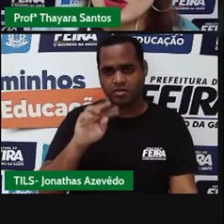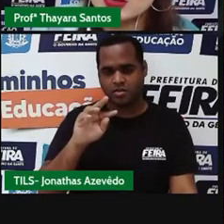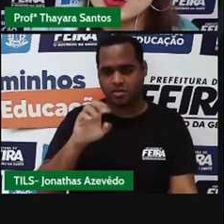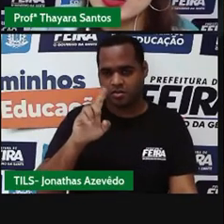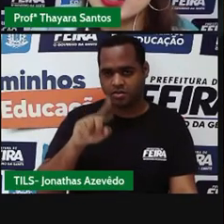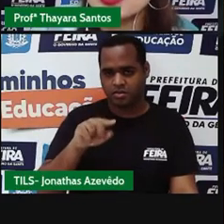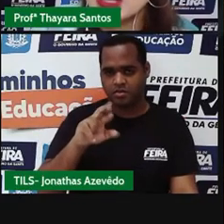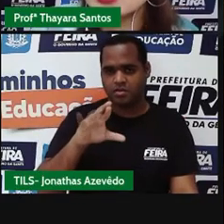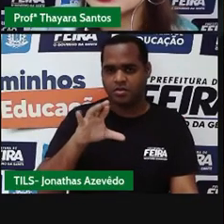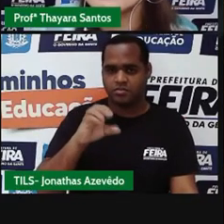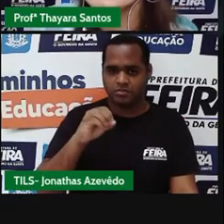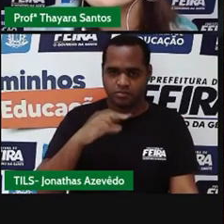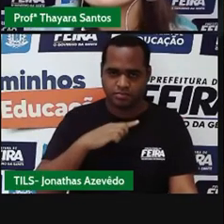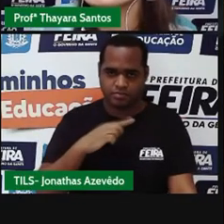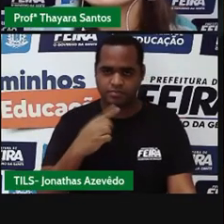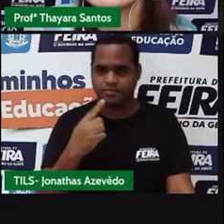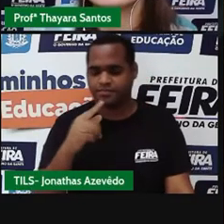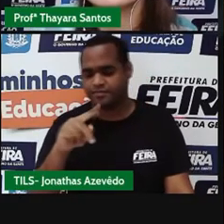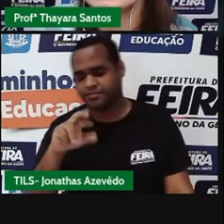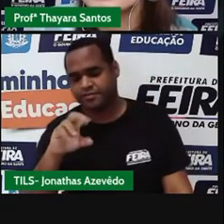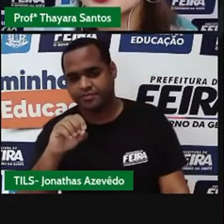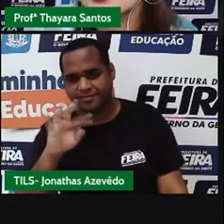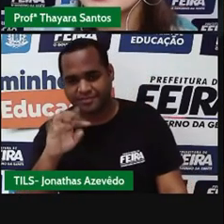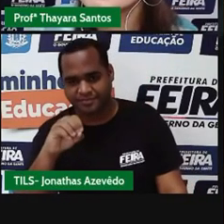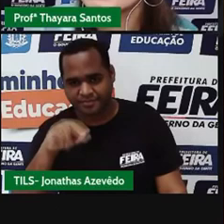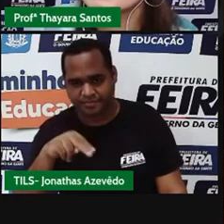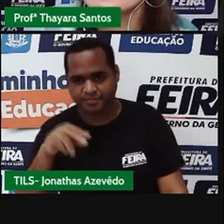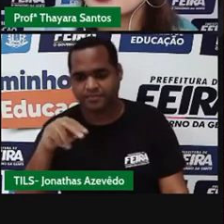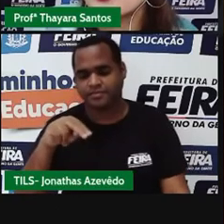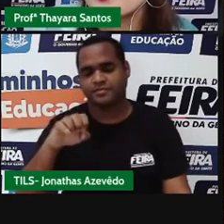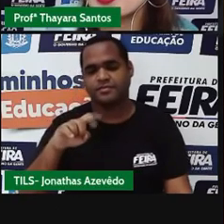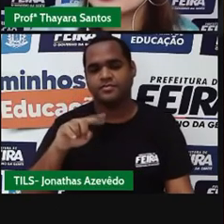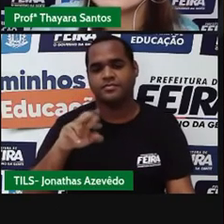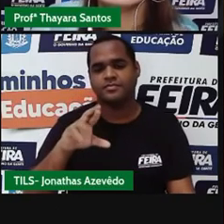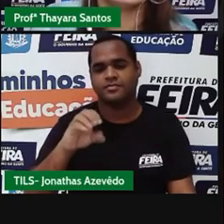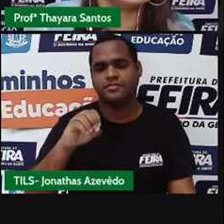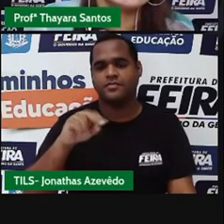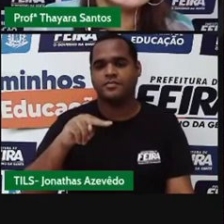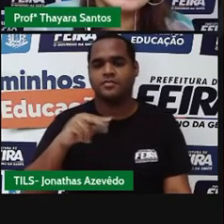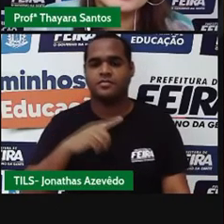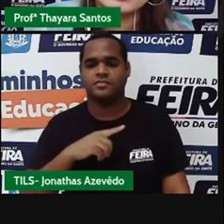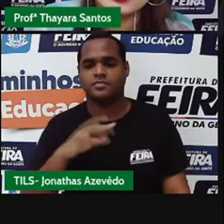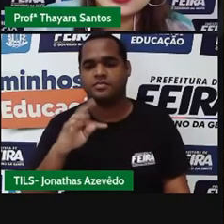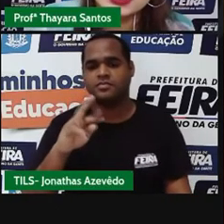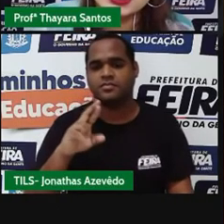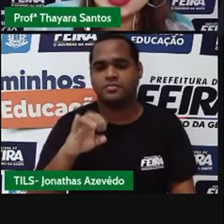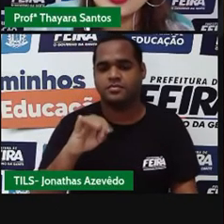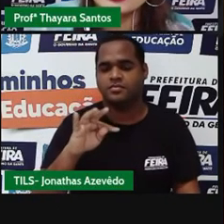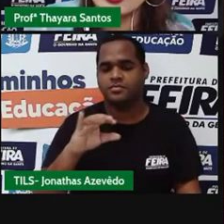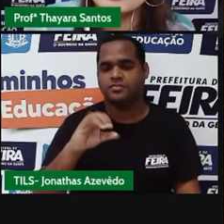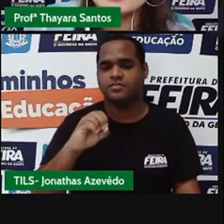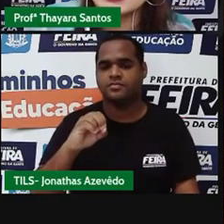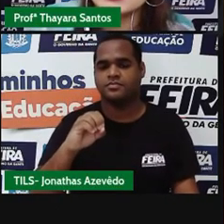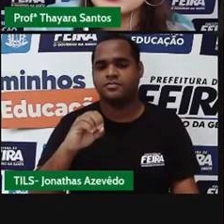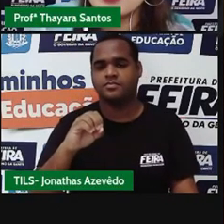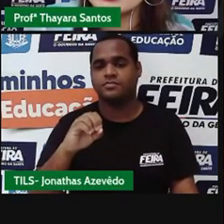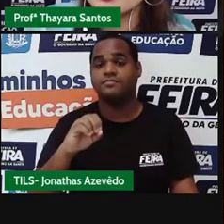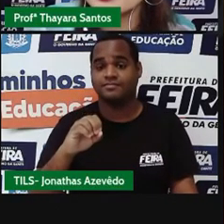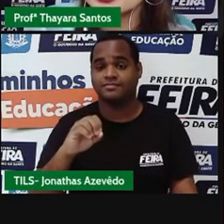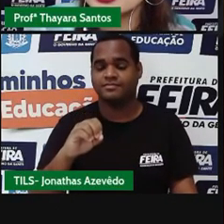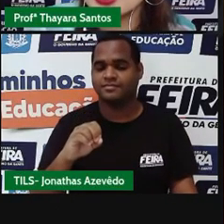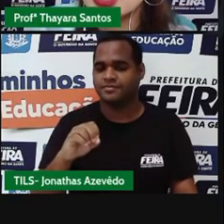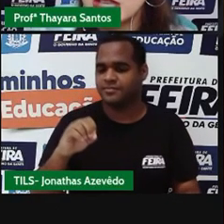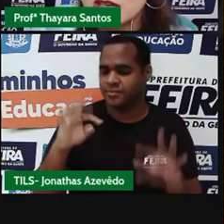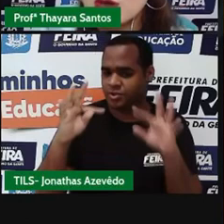um próton e um nêutron. E a gente tem o trítio, que ele tem um próton e dois nêutrons. Então, todos aqui são